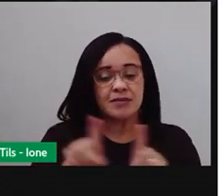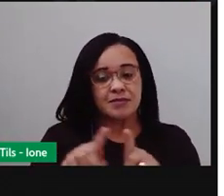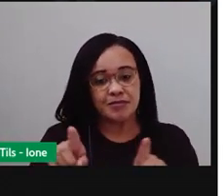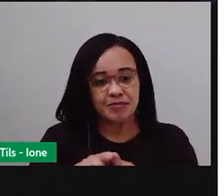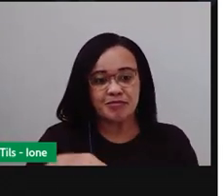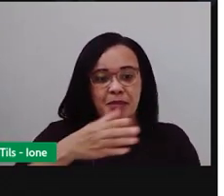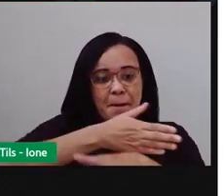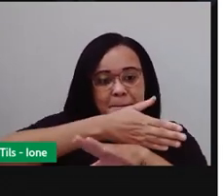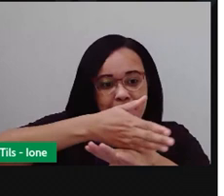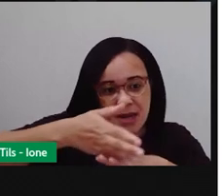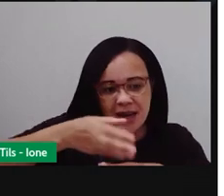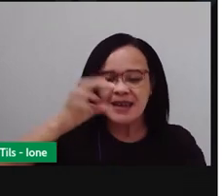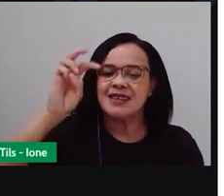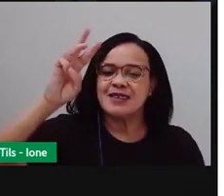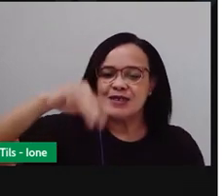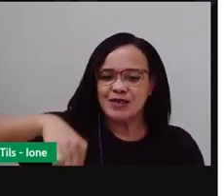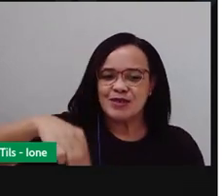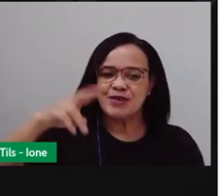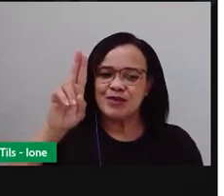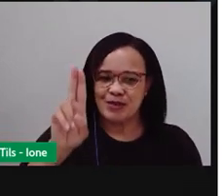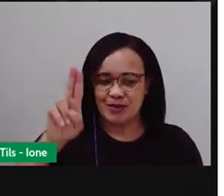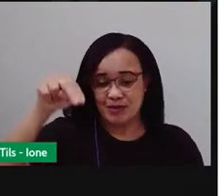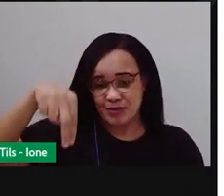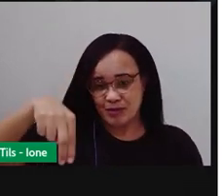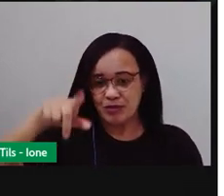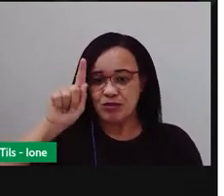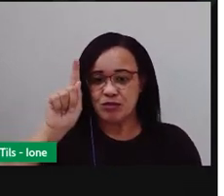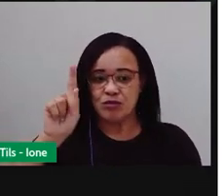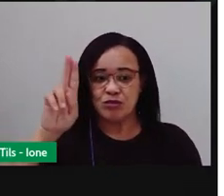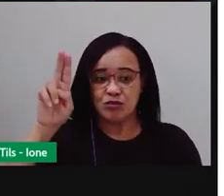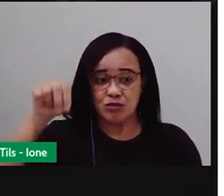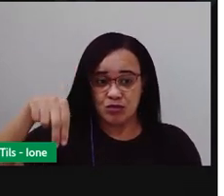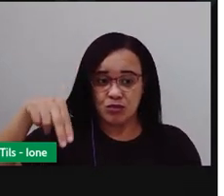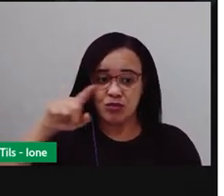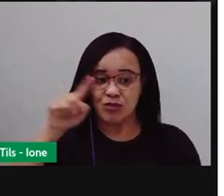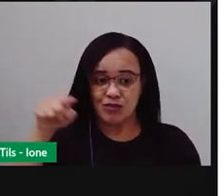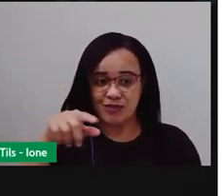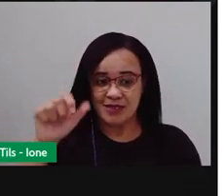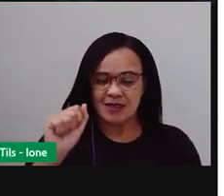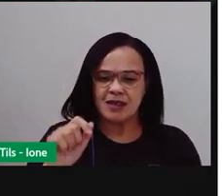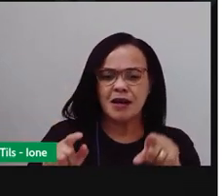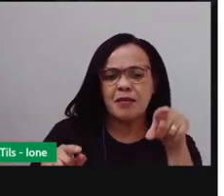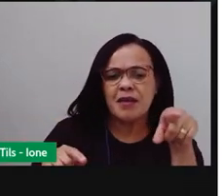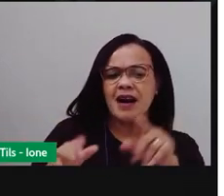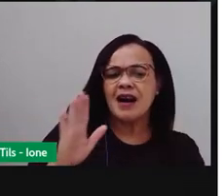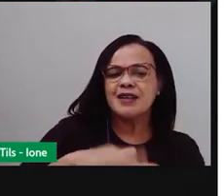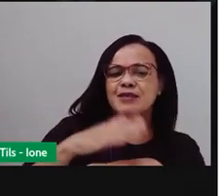Ah, é uma mais gostosa do que a outra. Conta para mim qual é a sua preferida.